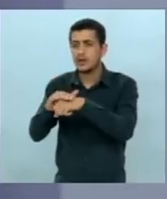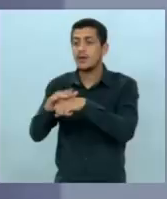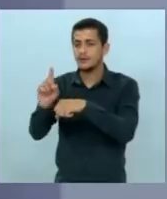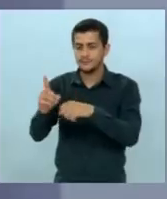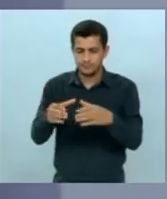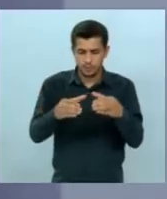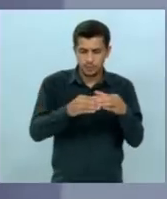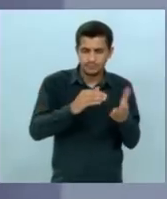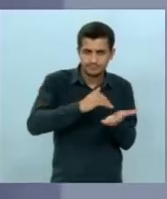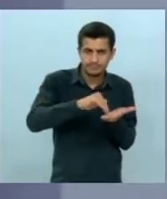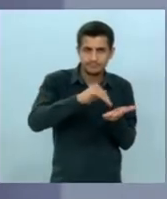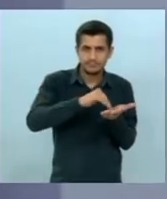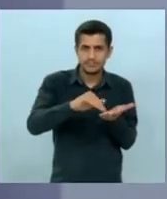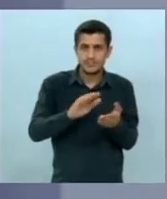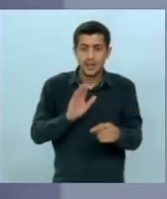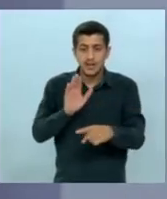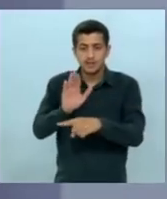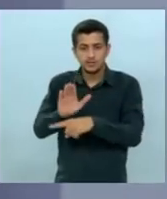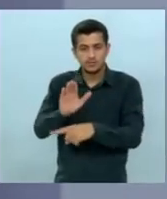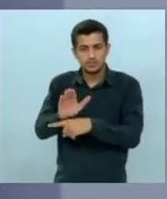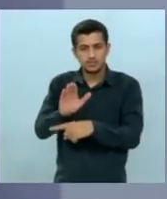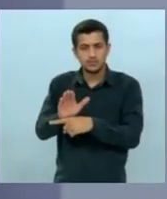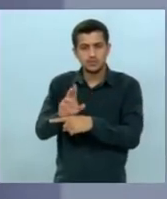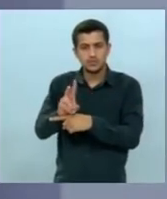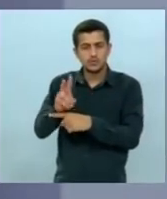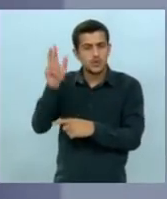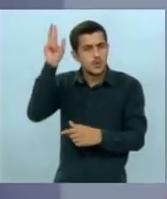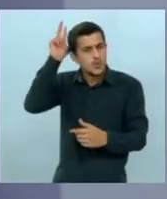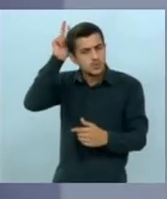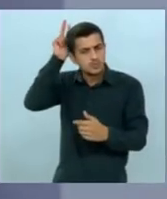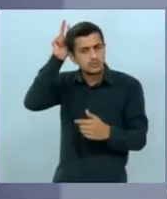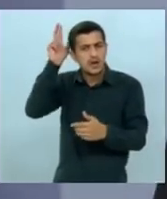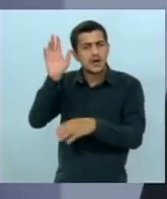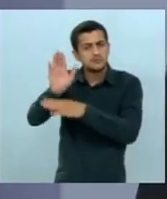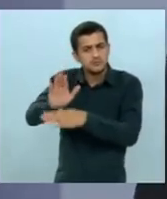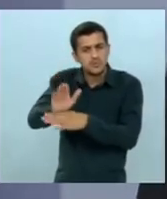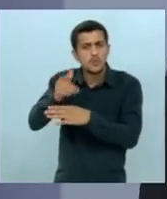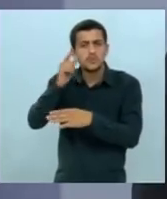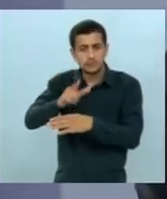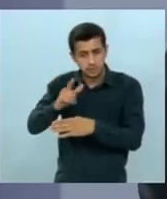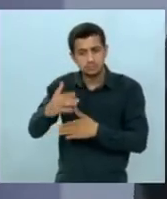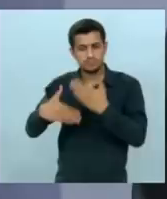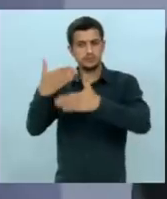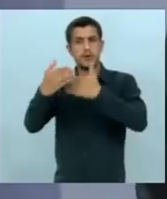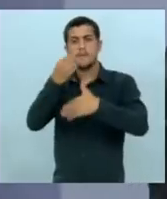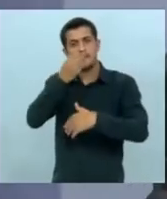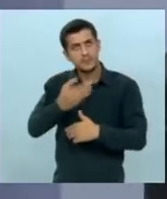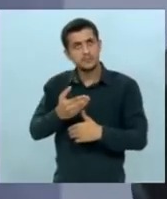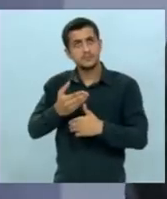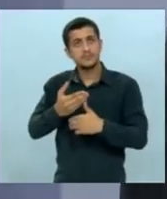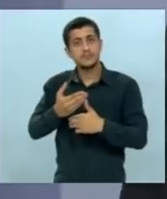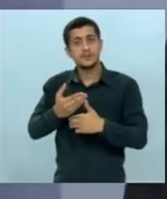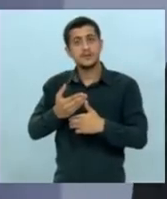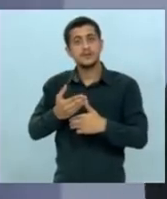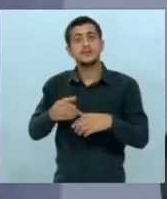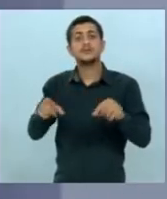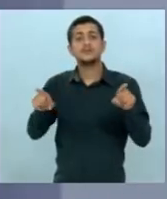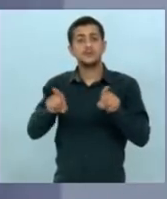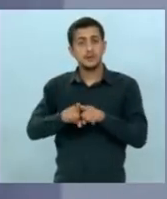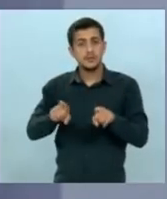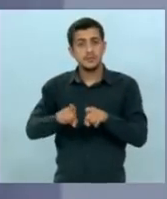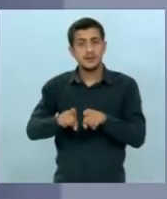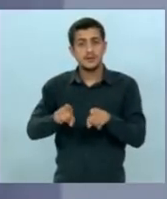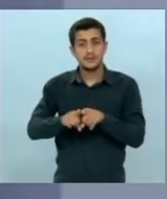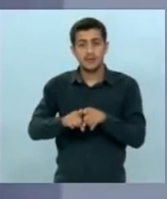Programa Estadual de Apoio às Comunidades Indígenas, avançou bastante as políticas públicas. E, feito isso, a gente conseguiu